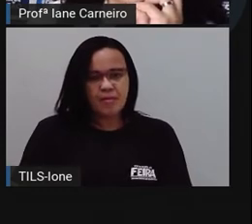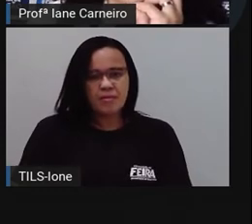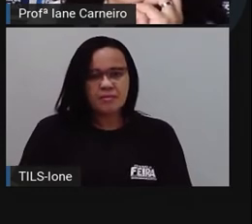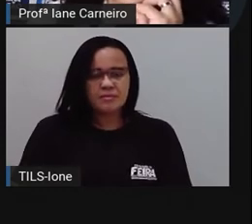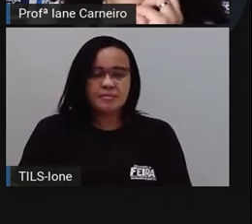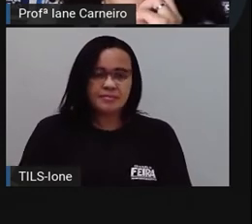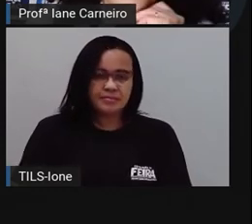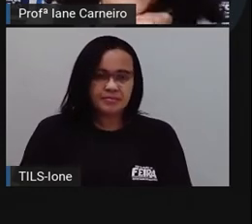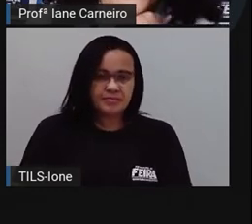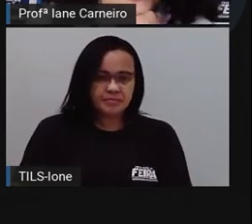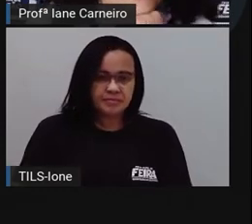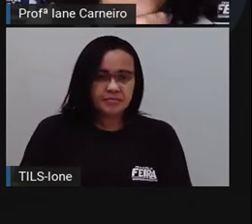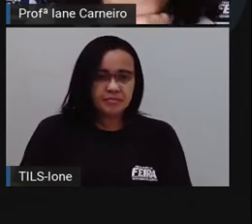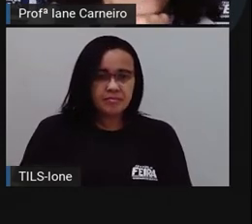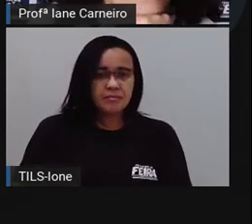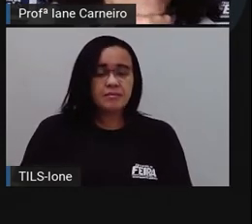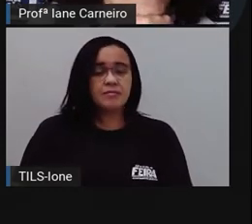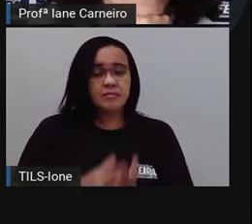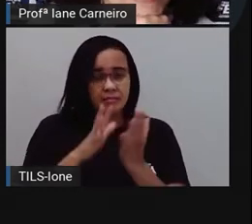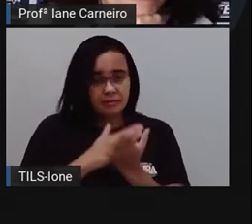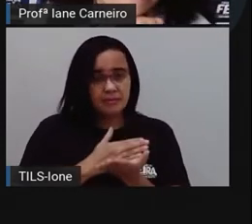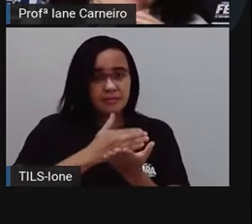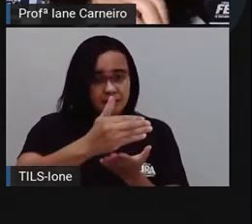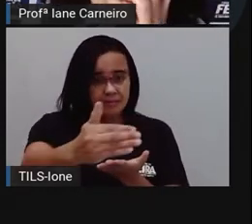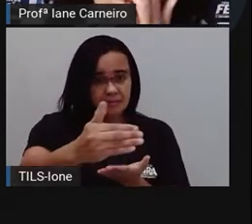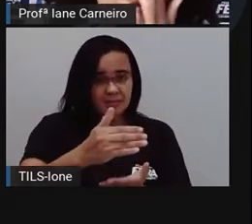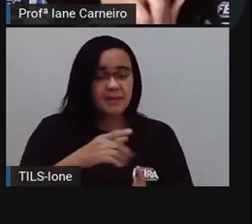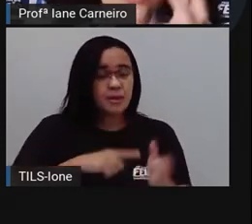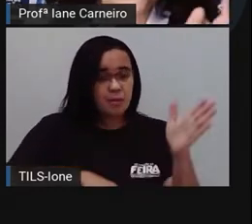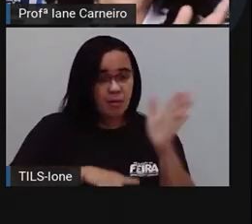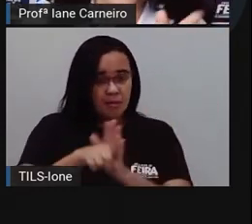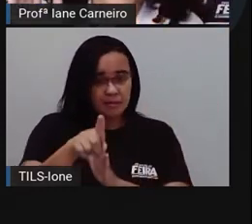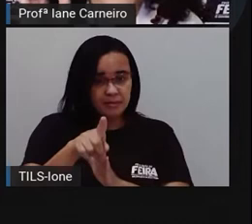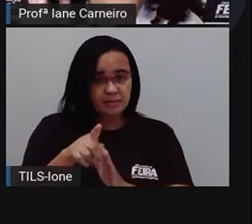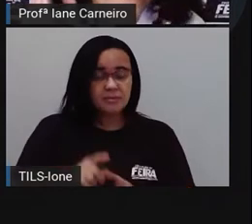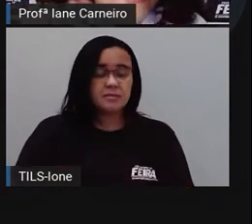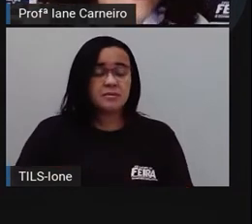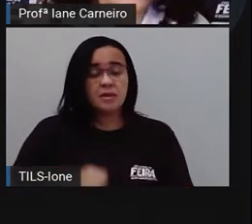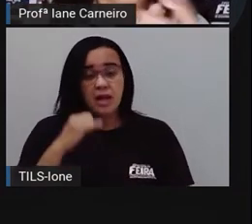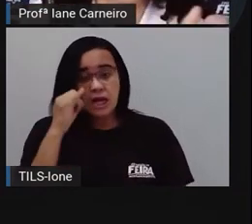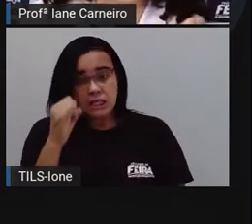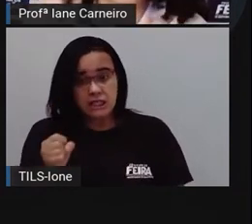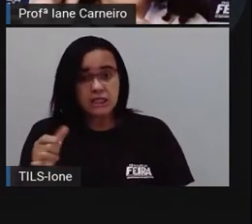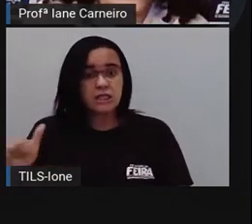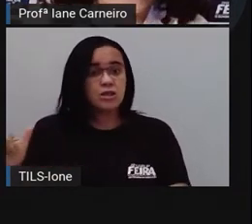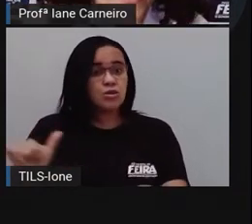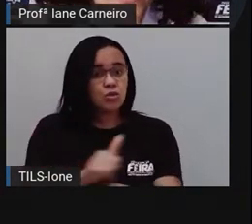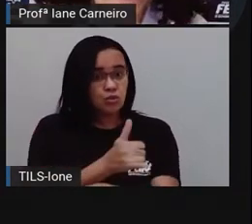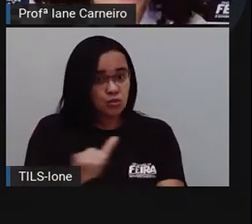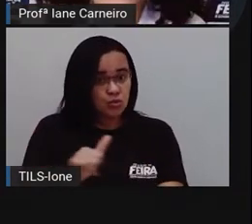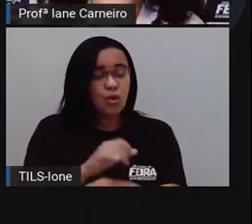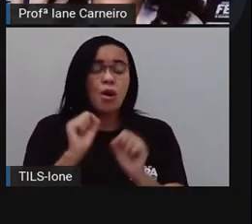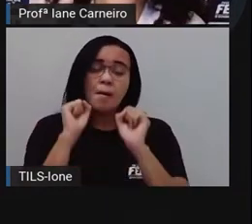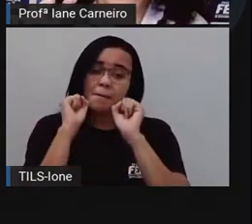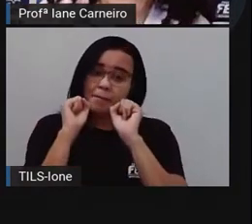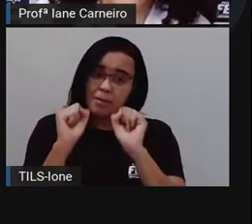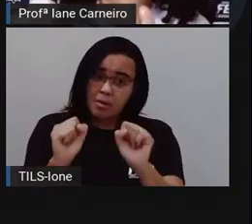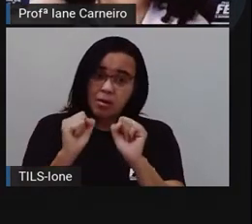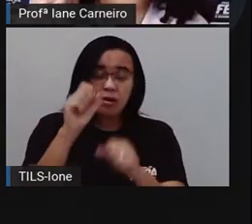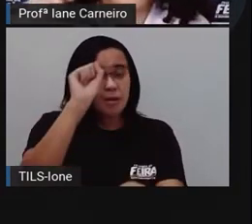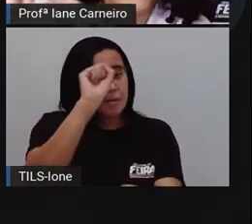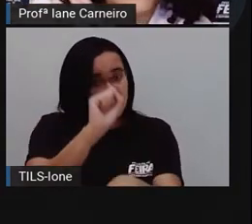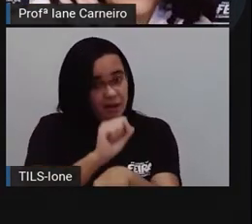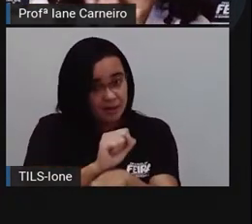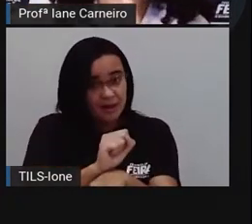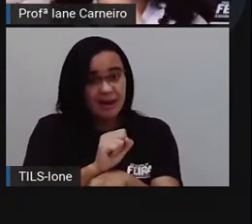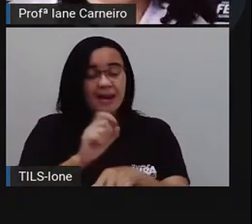Muito bom. Vamos pra próxima questão? Aí se você estiver no YouTube, você pode ir parando e respondendo com a Pró, tá bom? Se você estiver na TV,